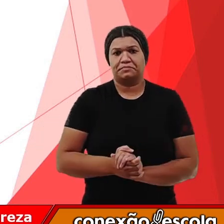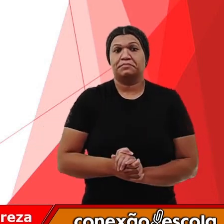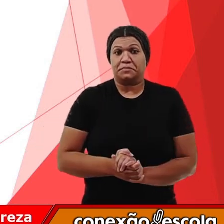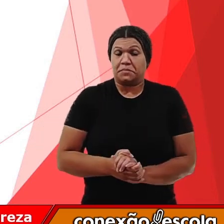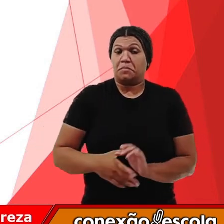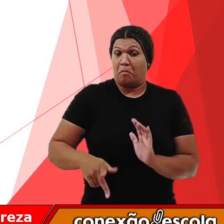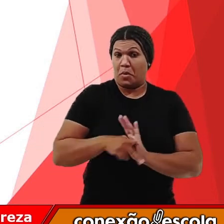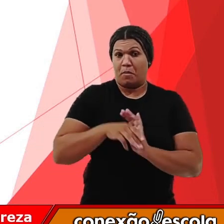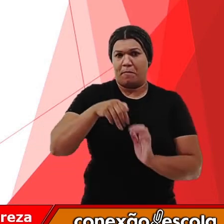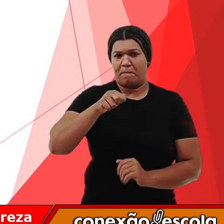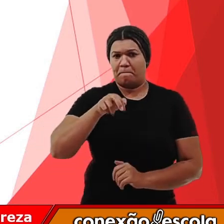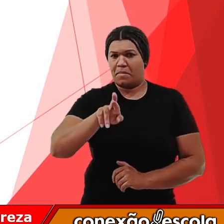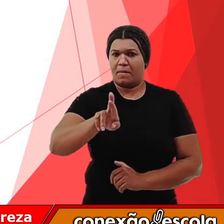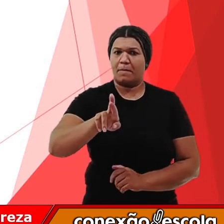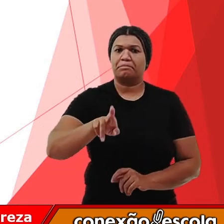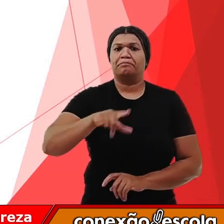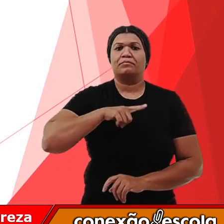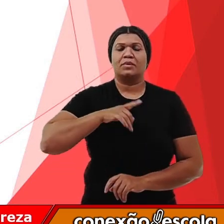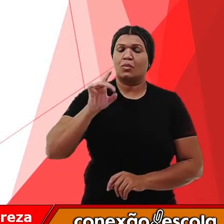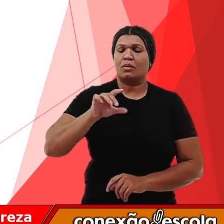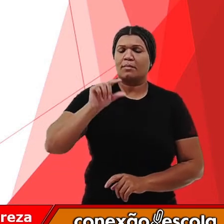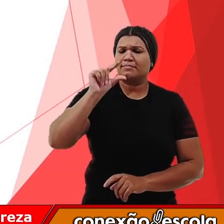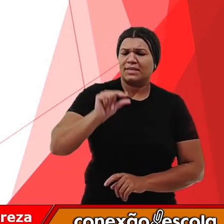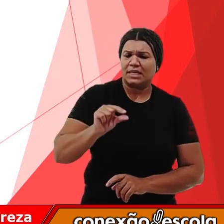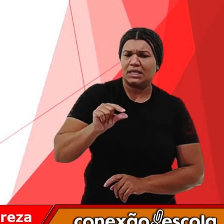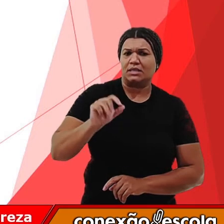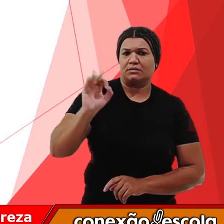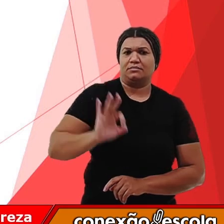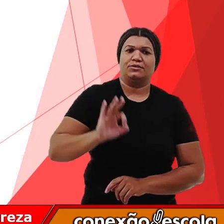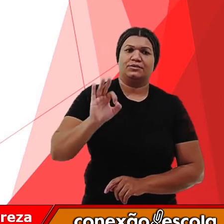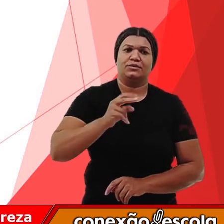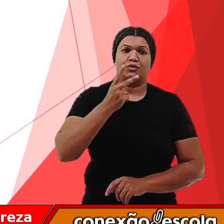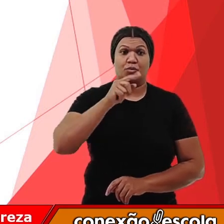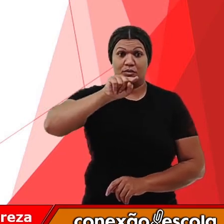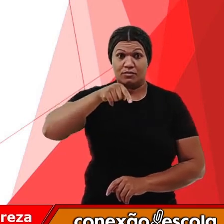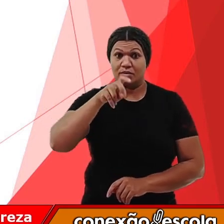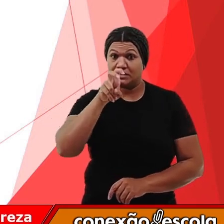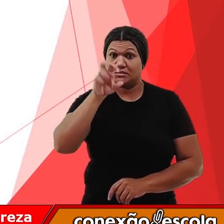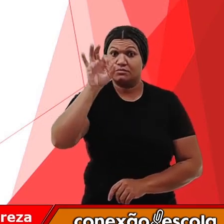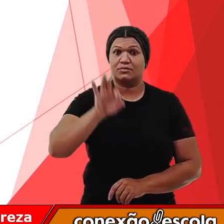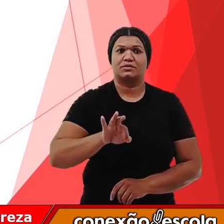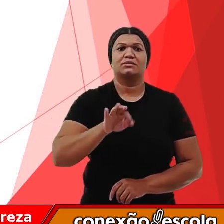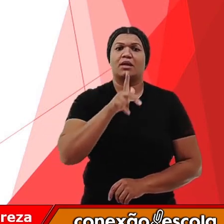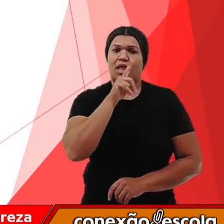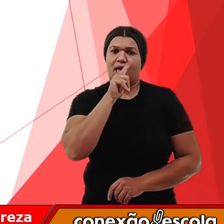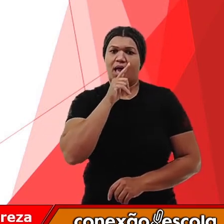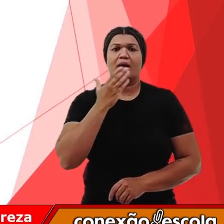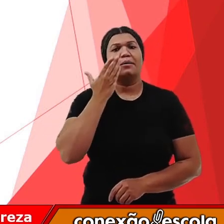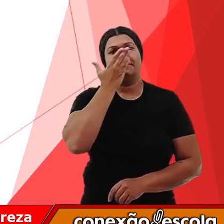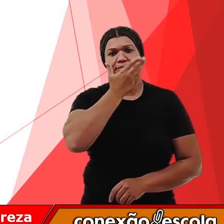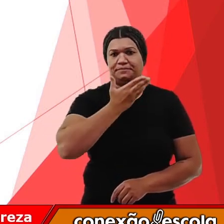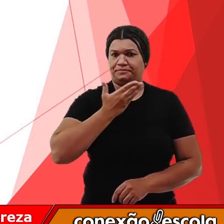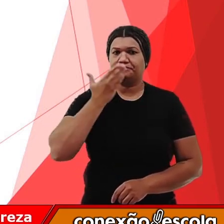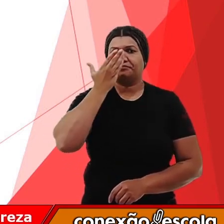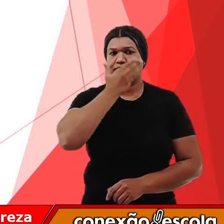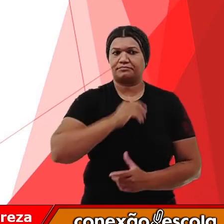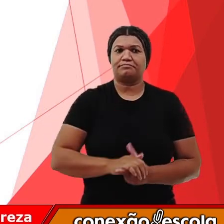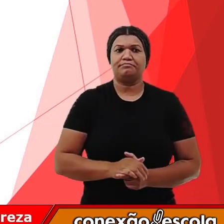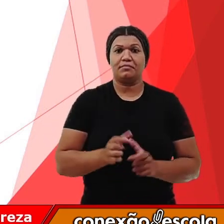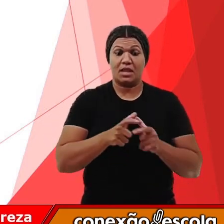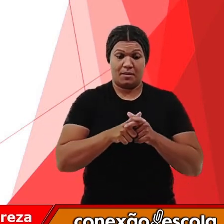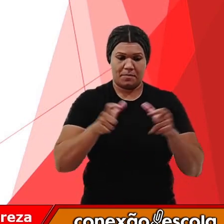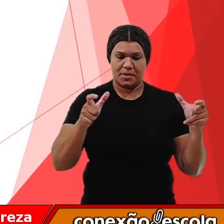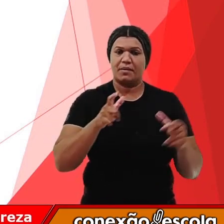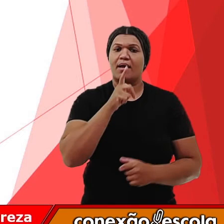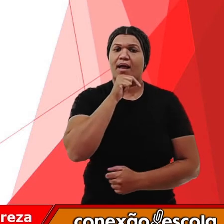oceanos, restando uma pequena porcentagem, 2,5% de água doce. A maioria